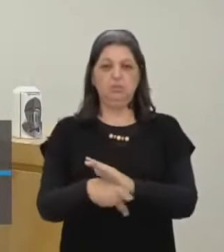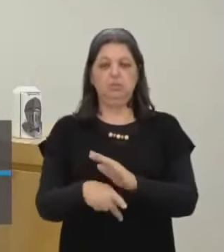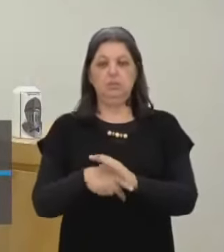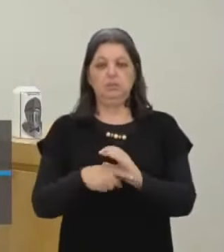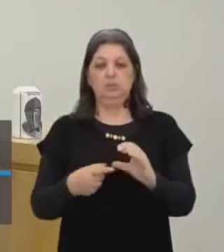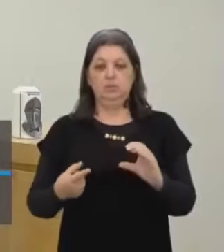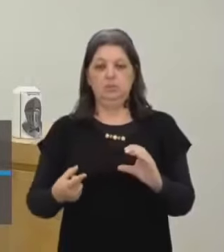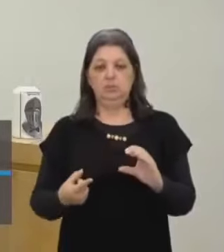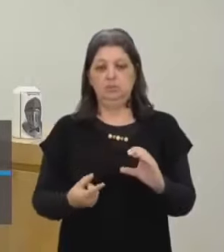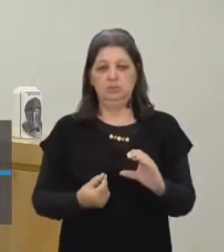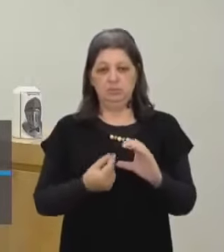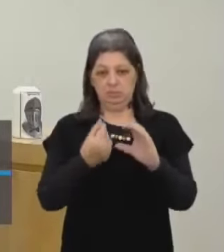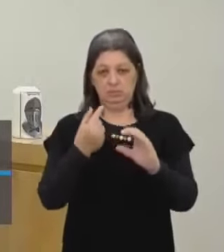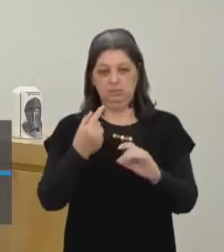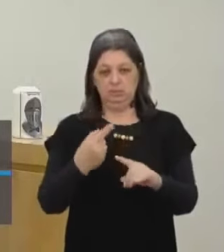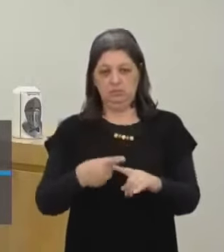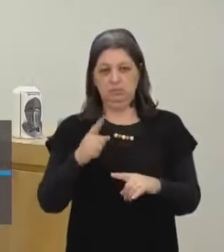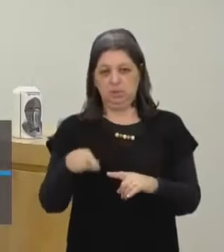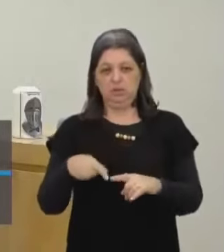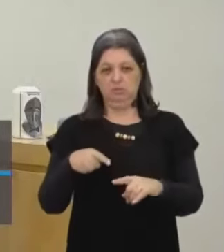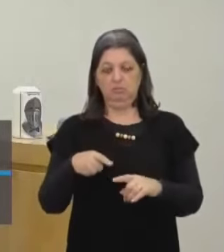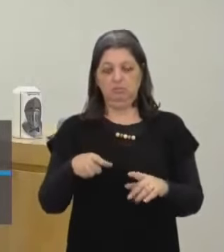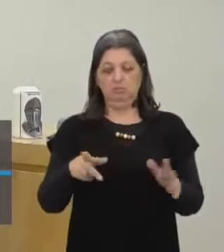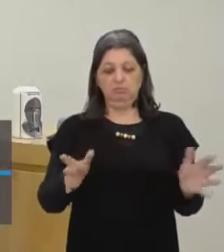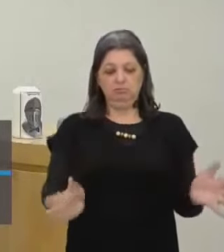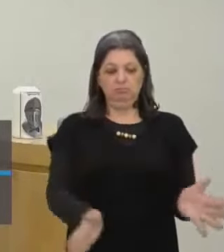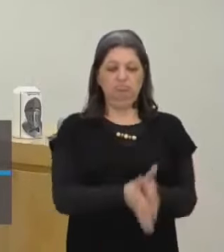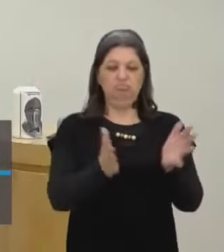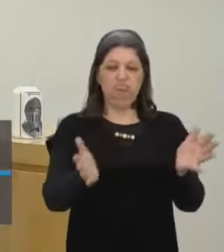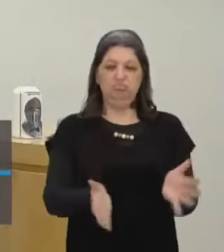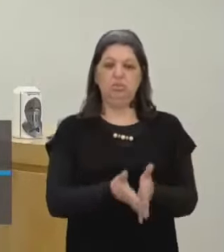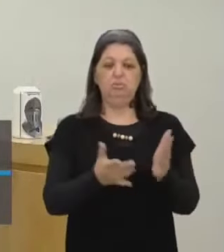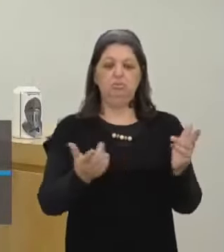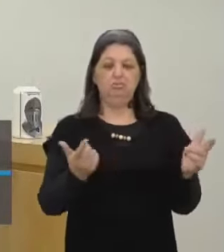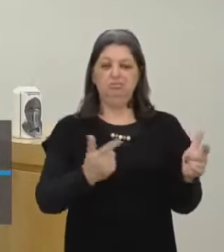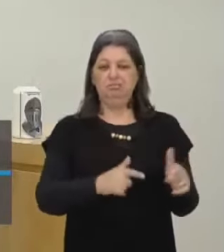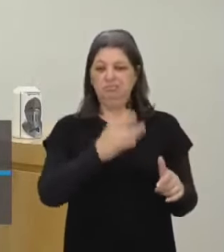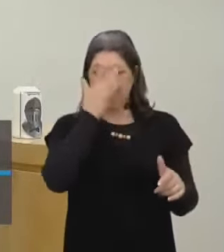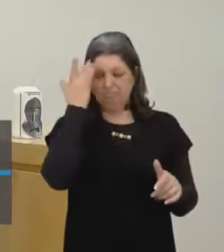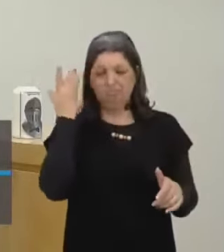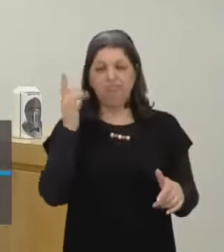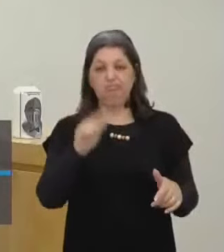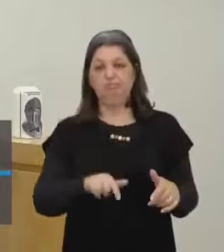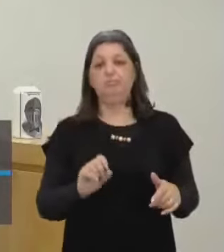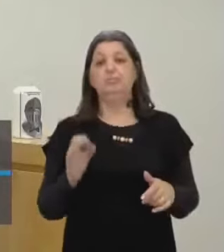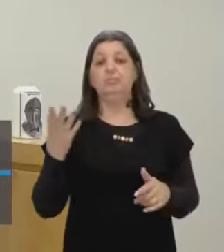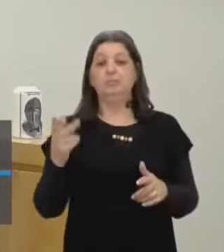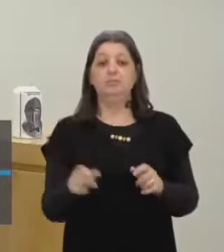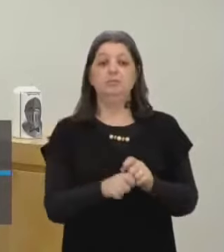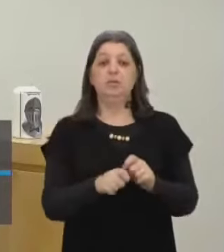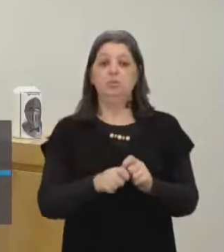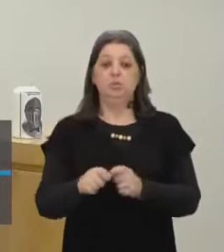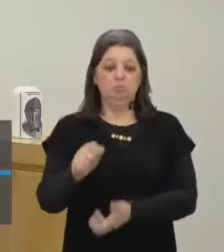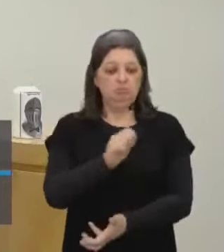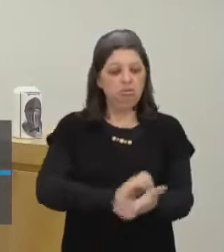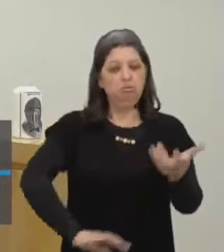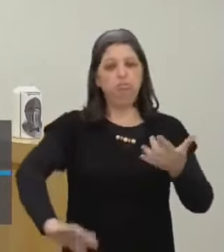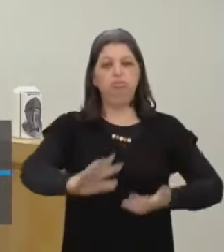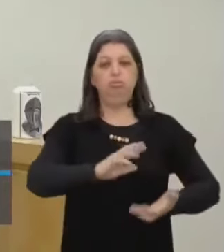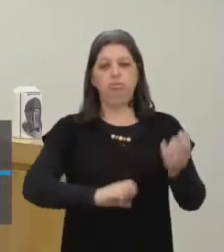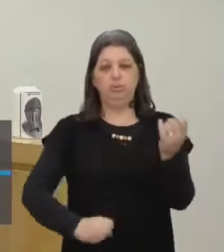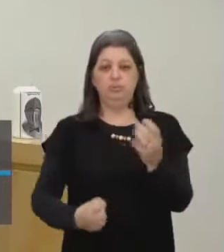Morando em condições miseráveis Juntos Há uma probabilidade Tremenda De uma explosão revolucionária